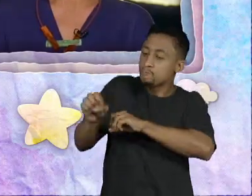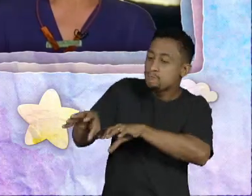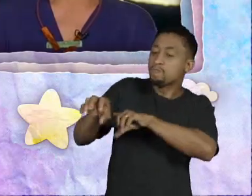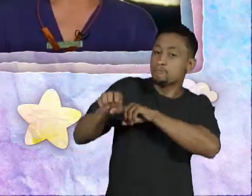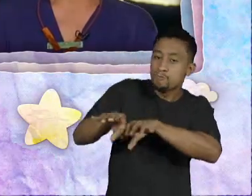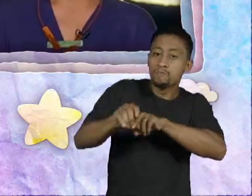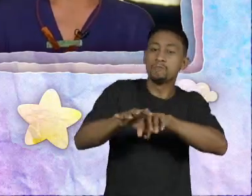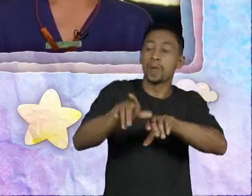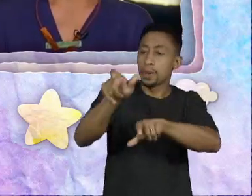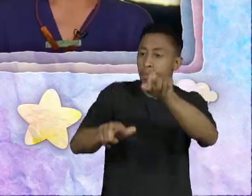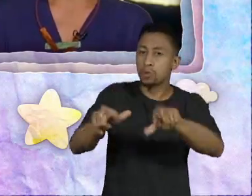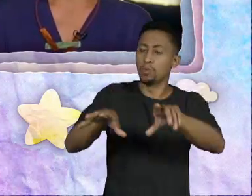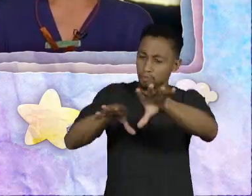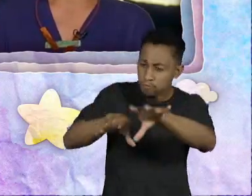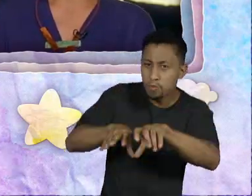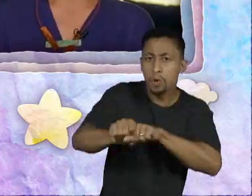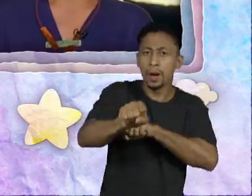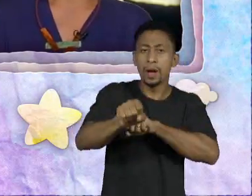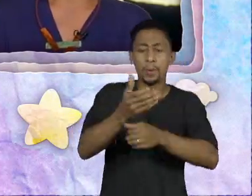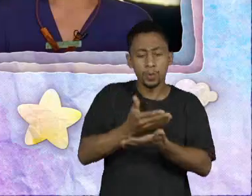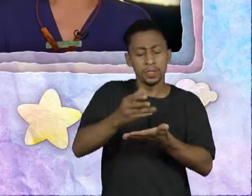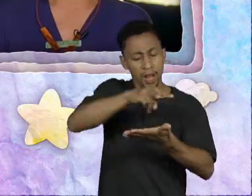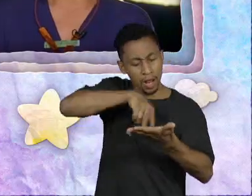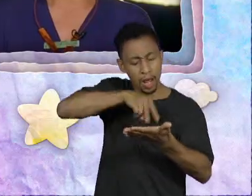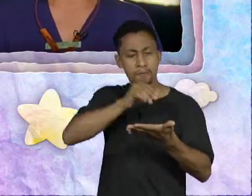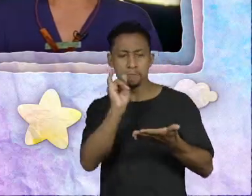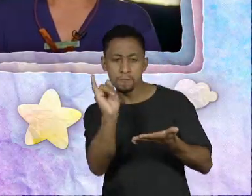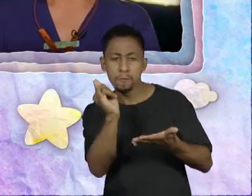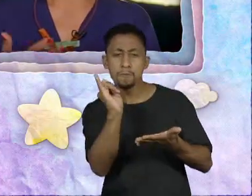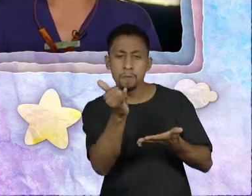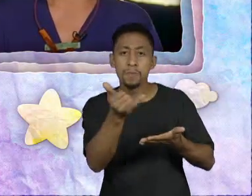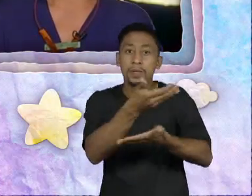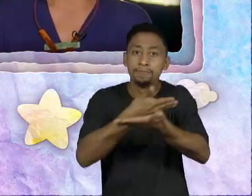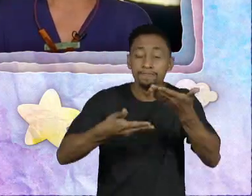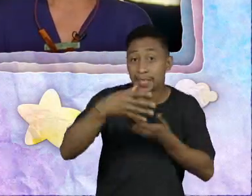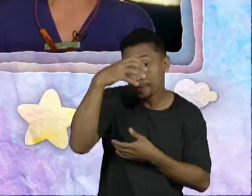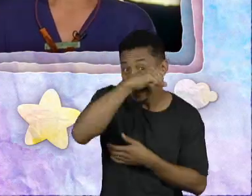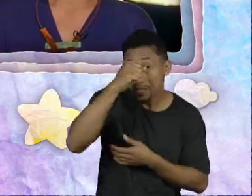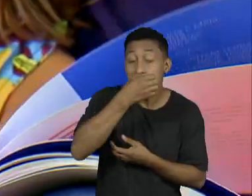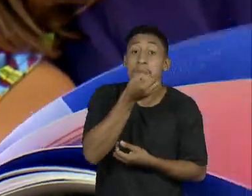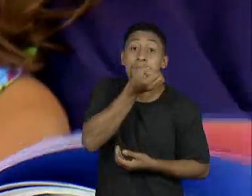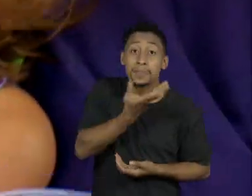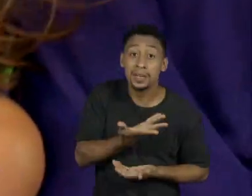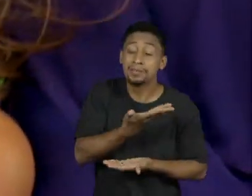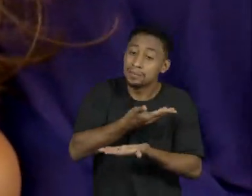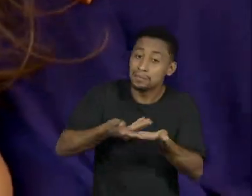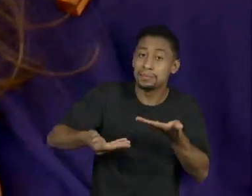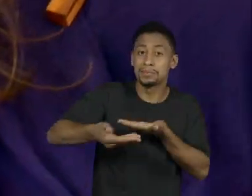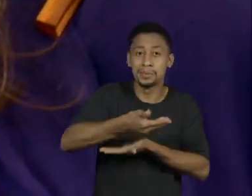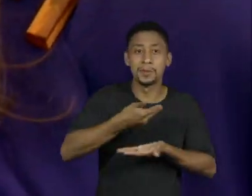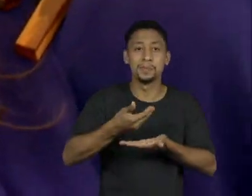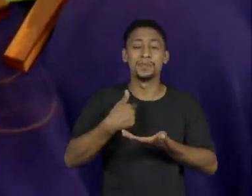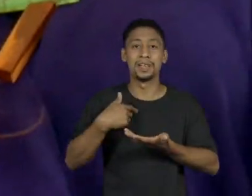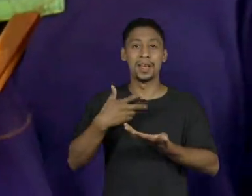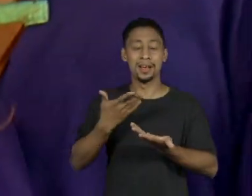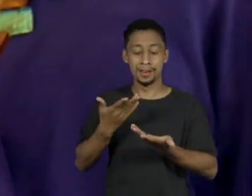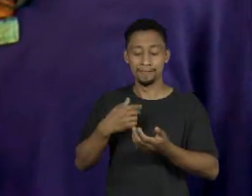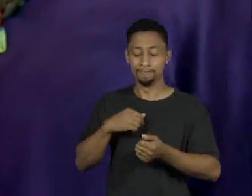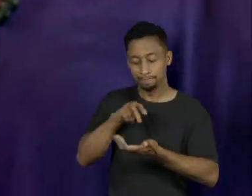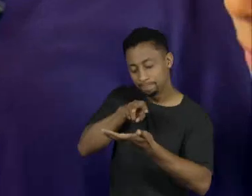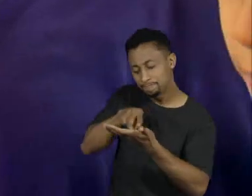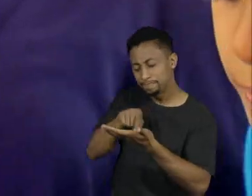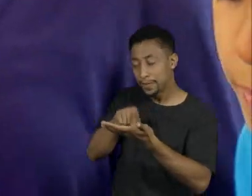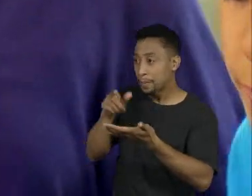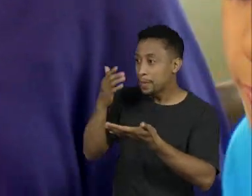escolher livros que potencializem boas conversas em torno da leitura, em torno da experiência de mundo. Quem anda sempre de cabeça cheia tem